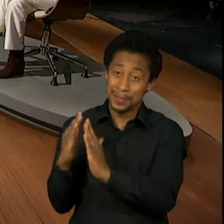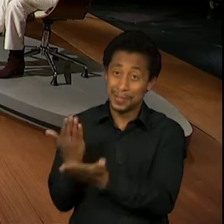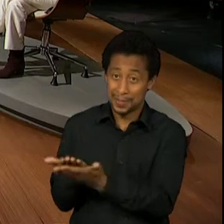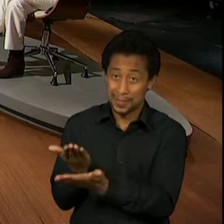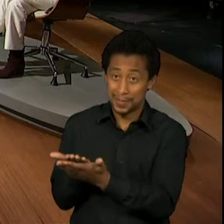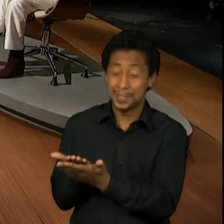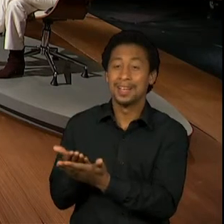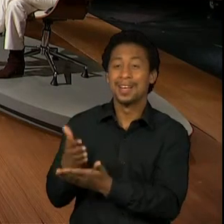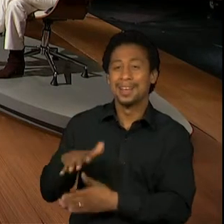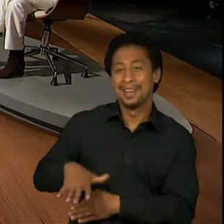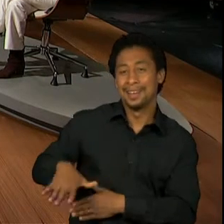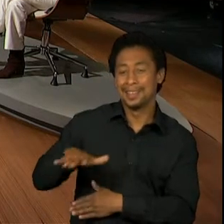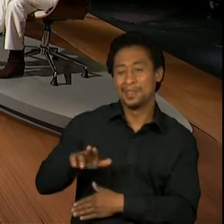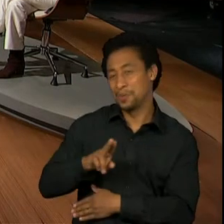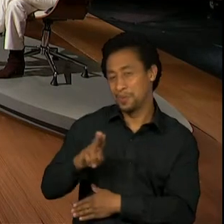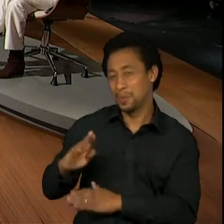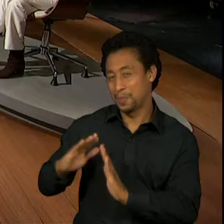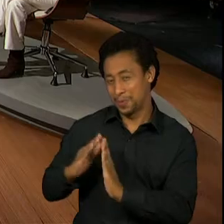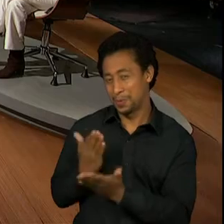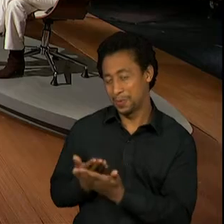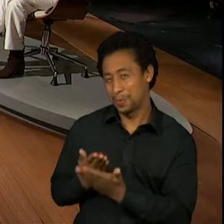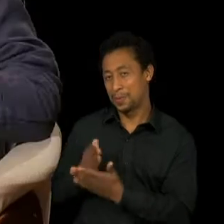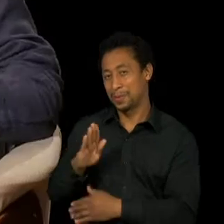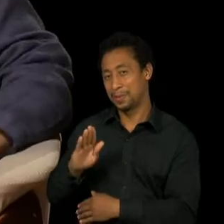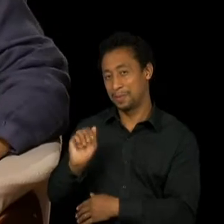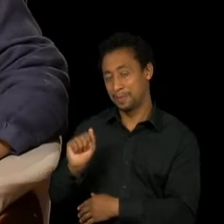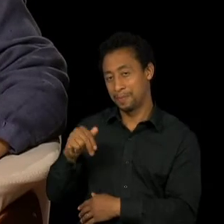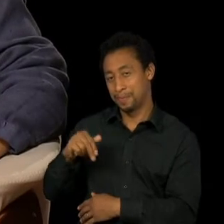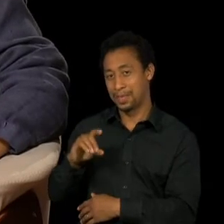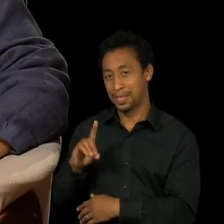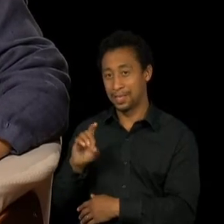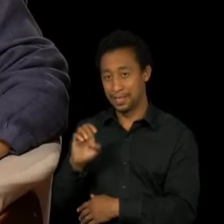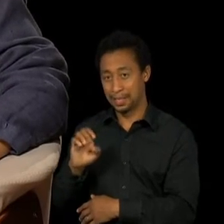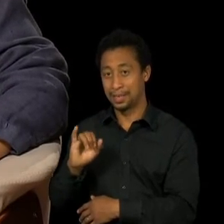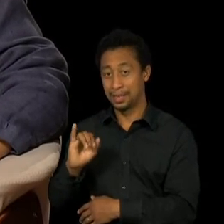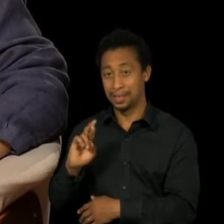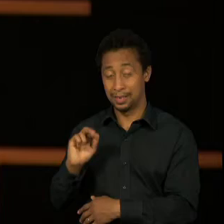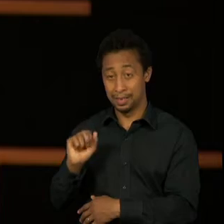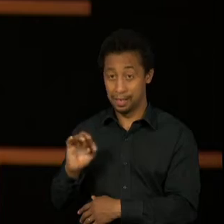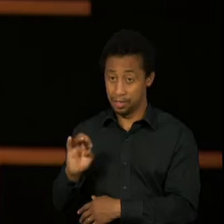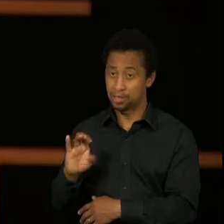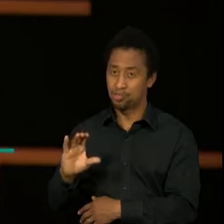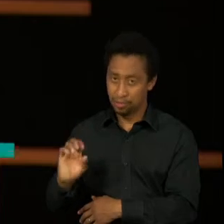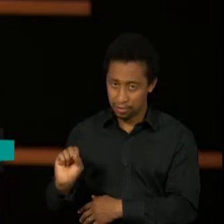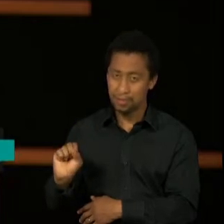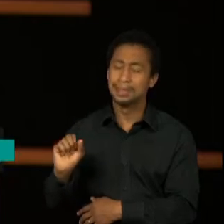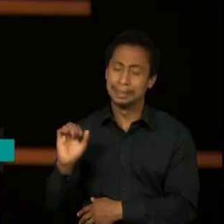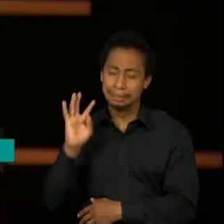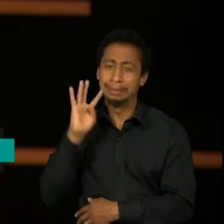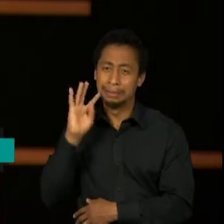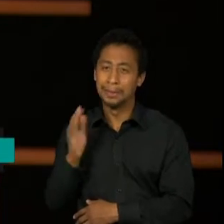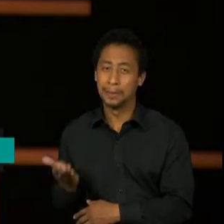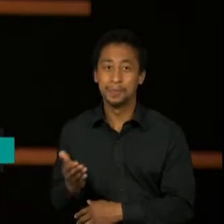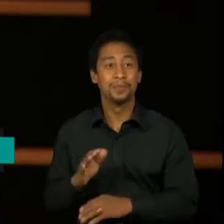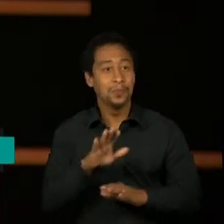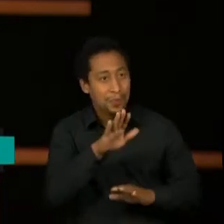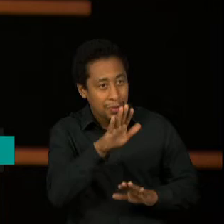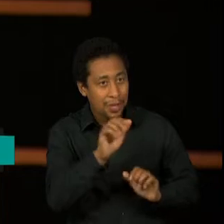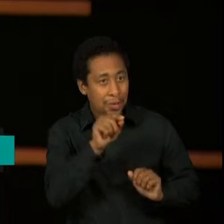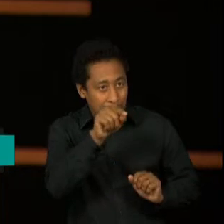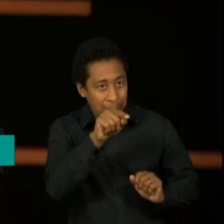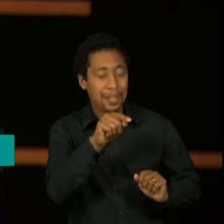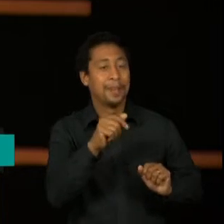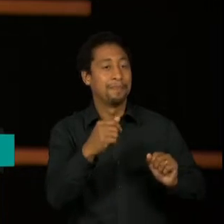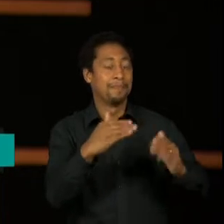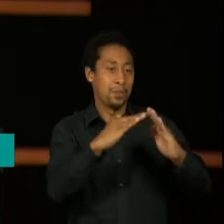Bandeirantes, ali perto de onde eles moravam. Foi muito legal. E quando você vinha para São Paulo, você ia